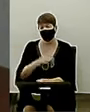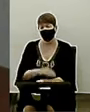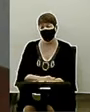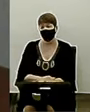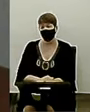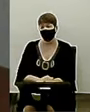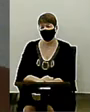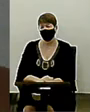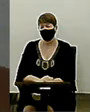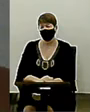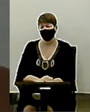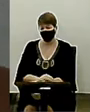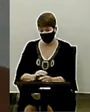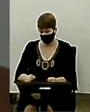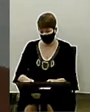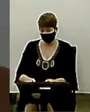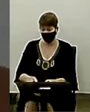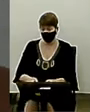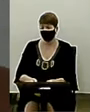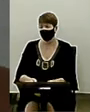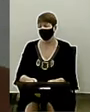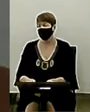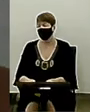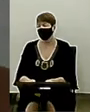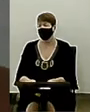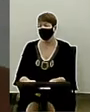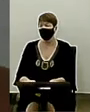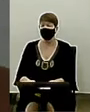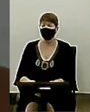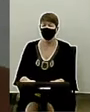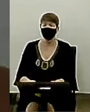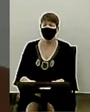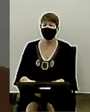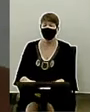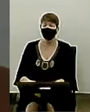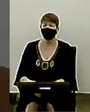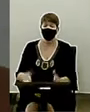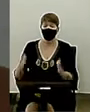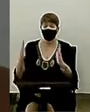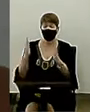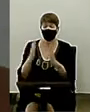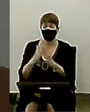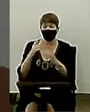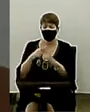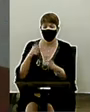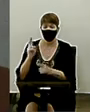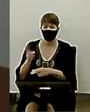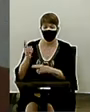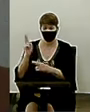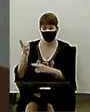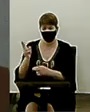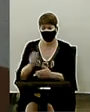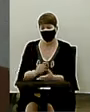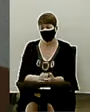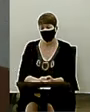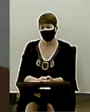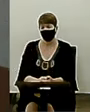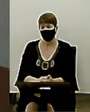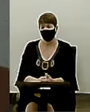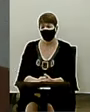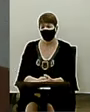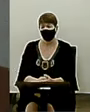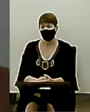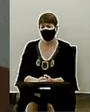1927. E está lá, a igreja funcionante e operante. Eu não fui com